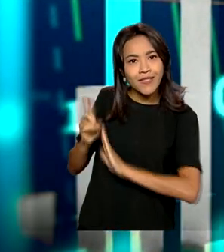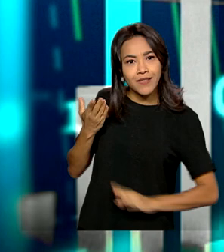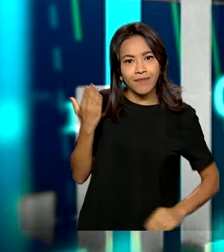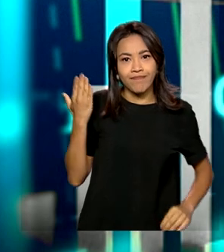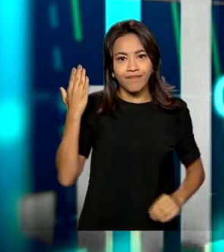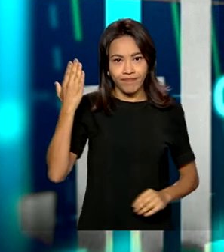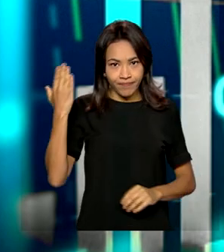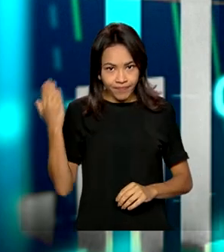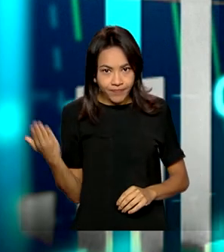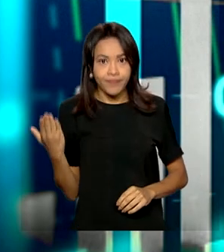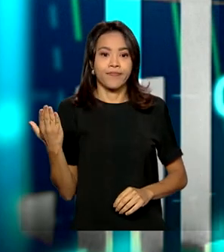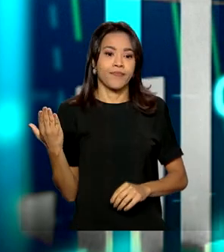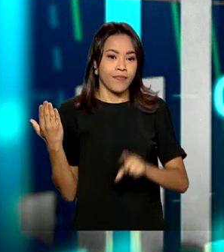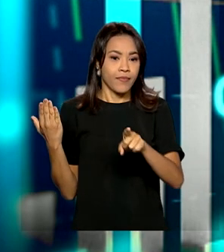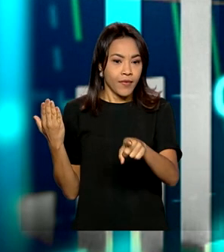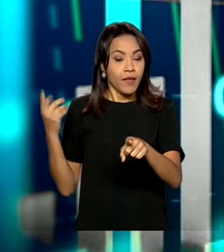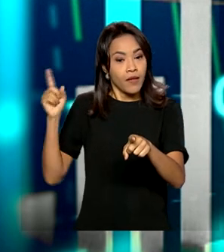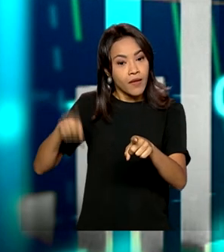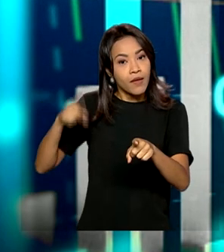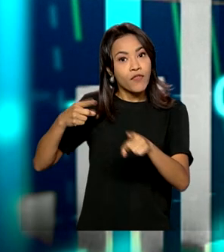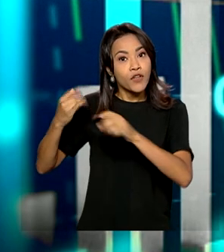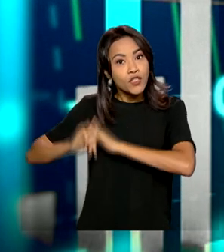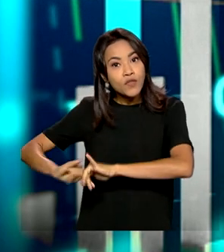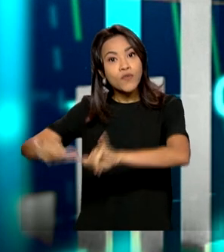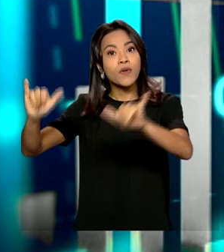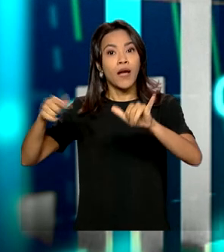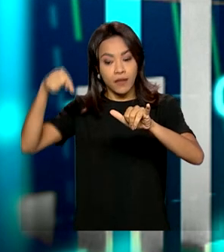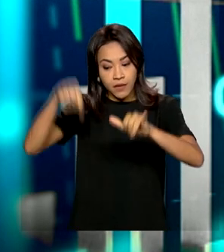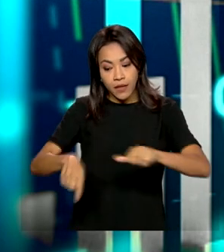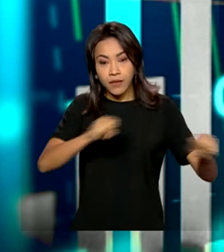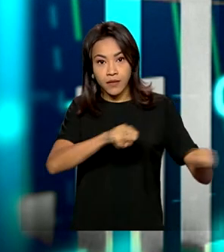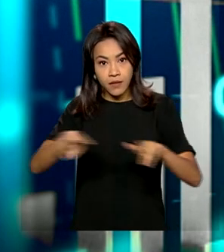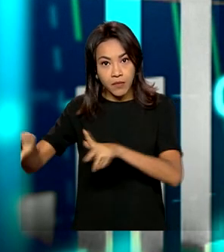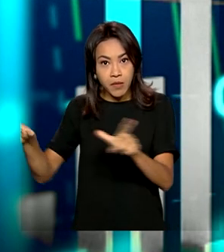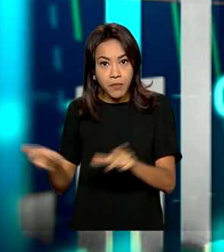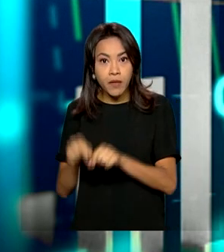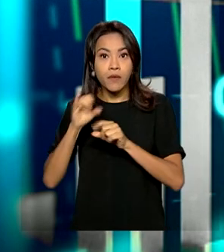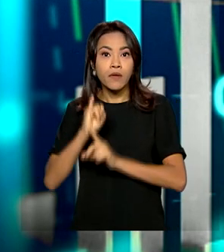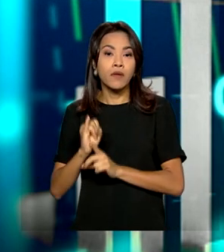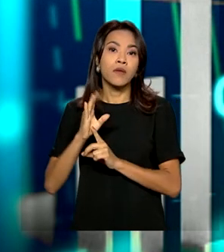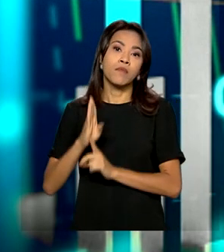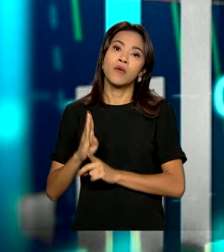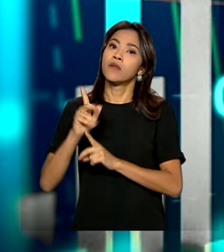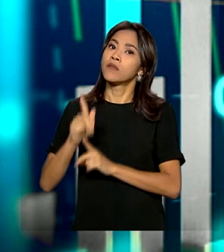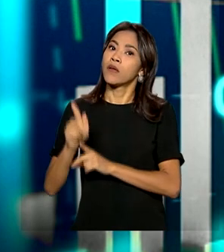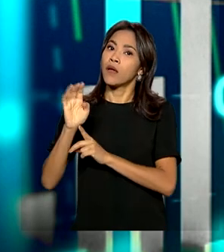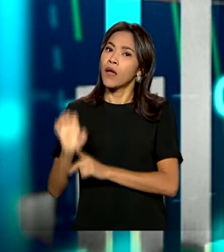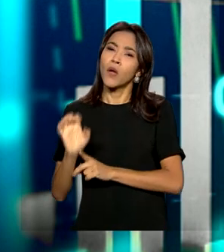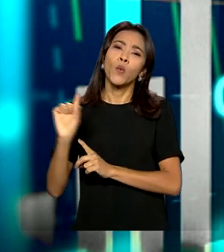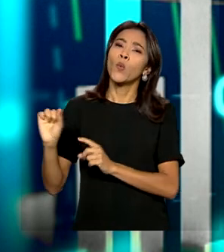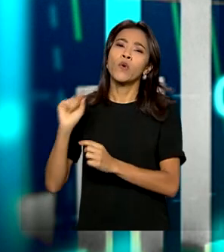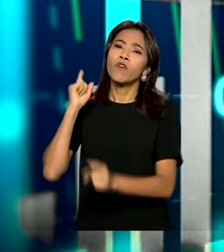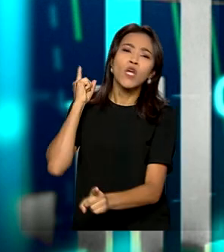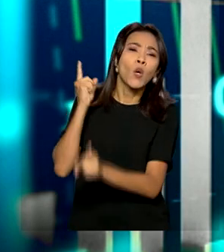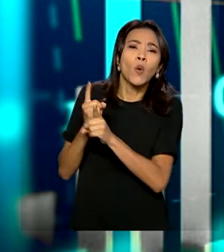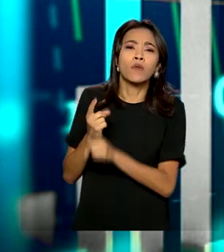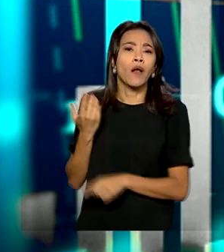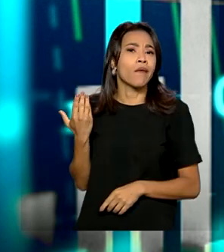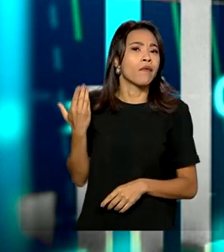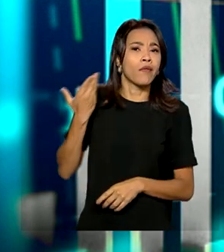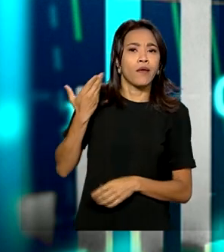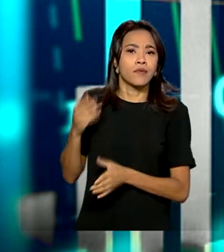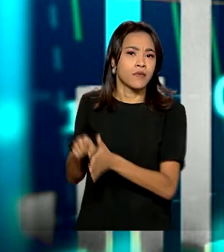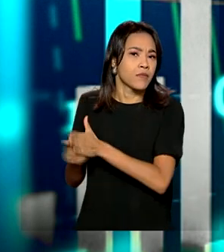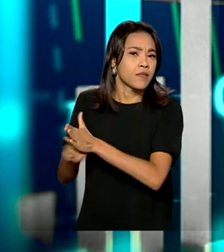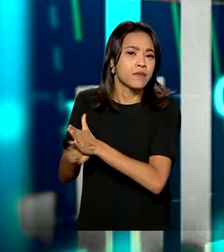do comércio, justamente publicada pelo IBGE, nesta semana. E quais são os principais achados dessa pesquisa que vale a pena